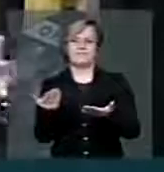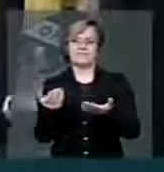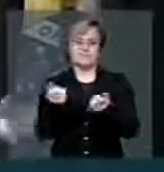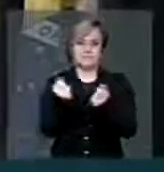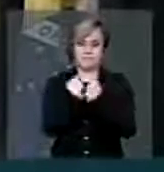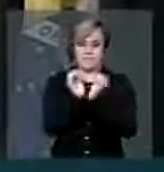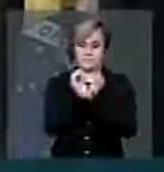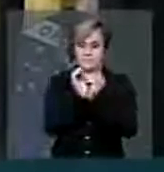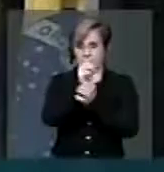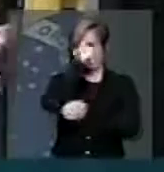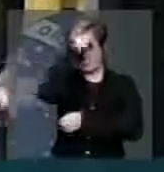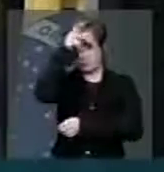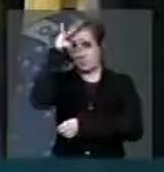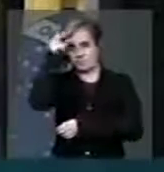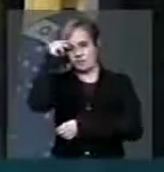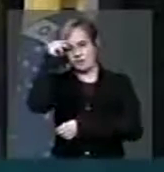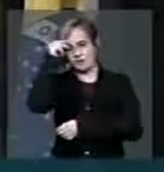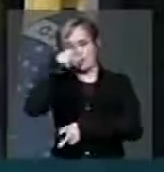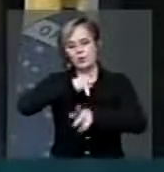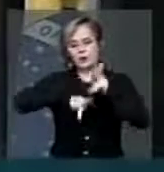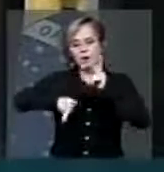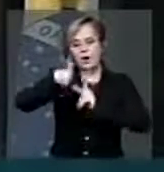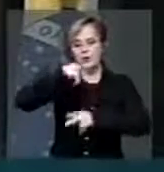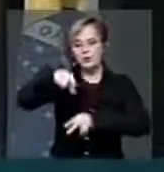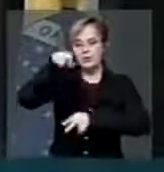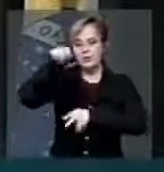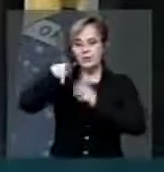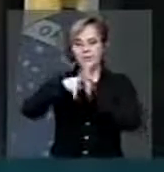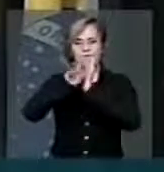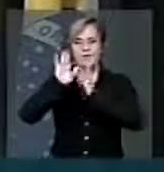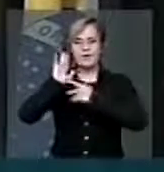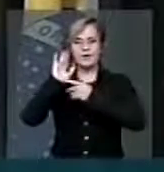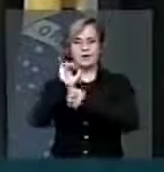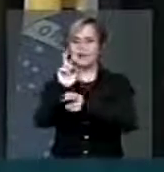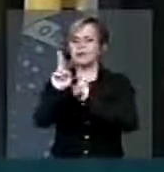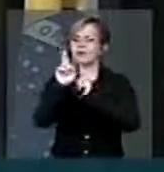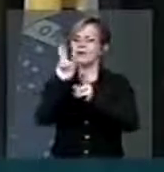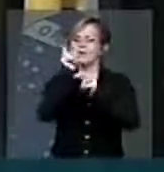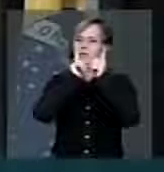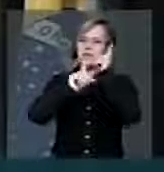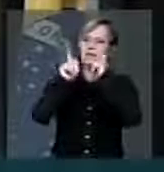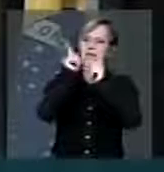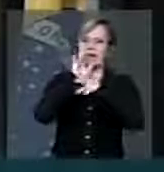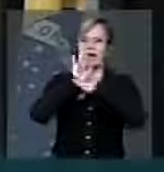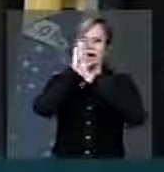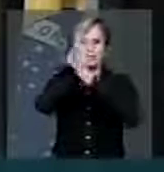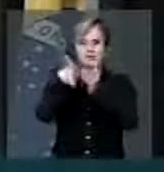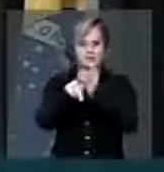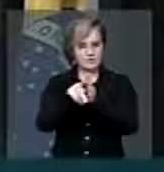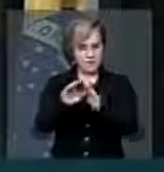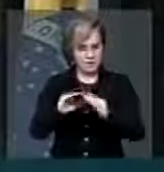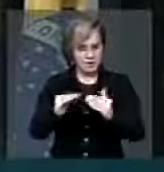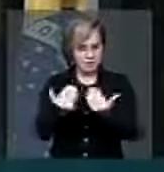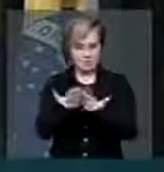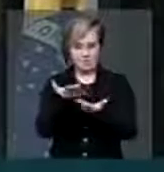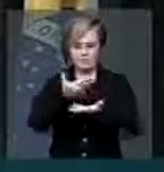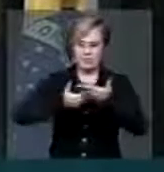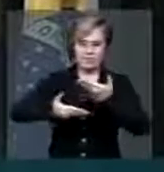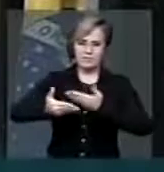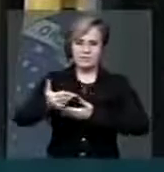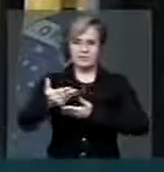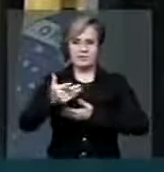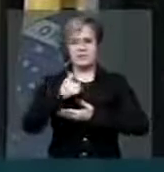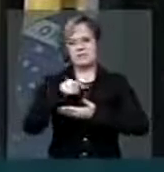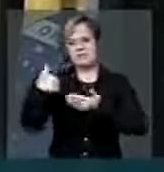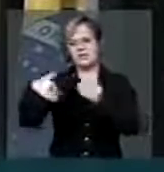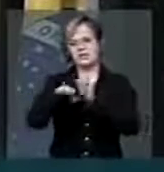prefeitos eleitos pelo povo, com esperança de poderem ajudar as suas comunidades, vêm de pires